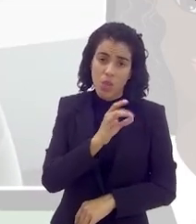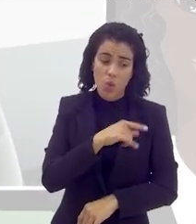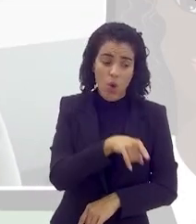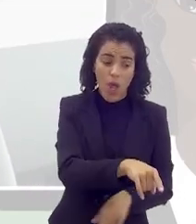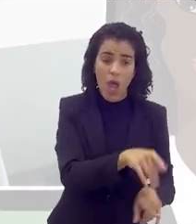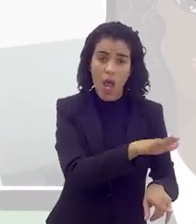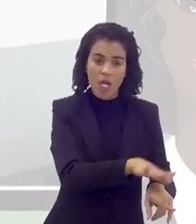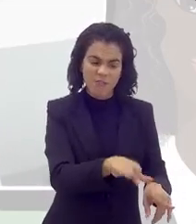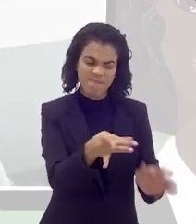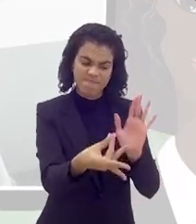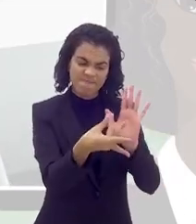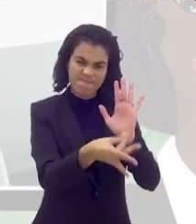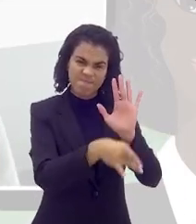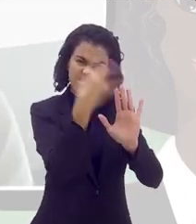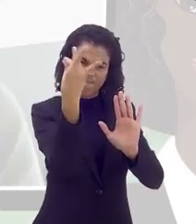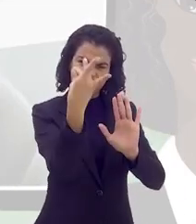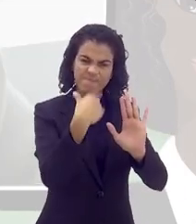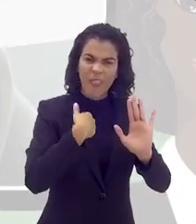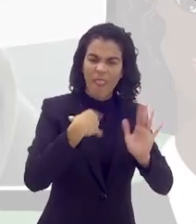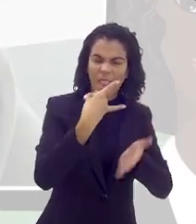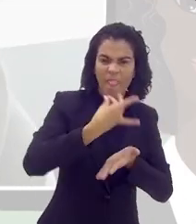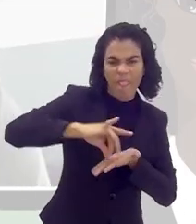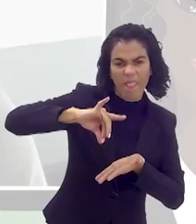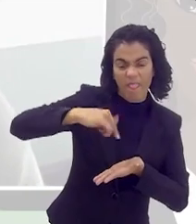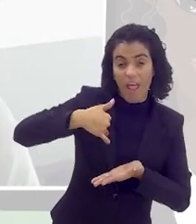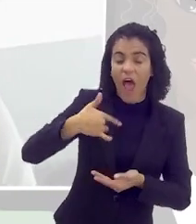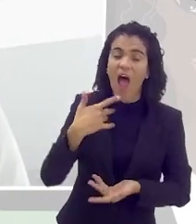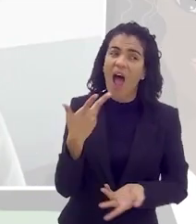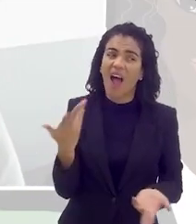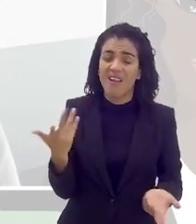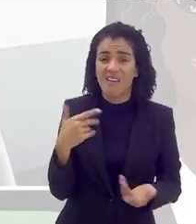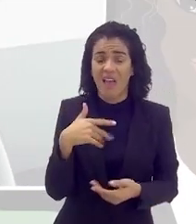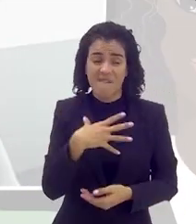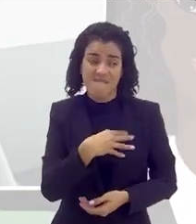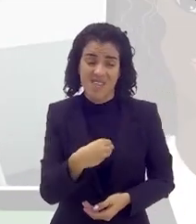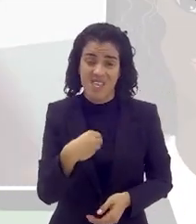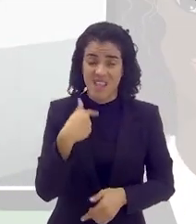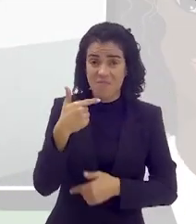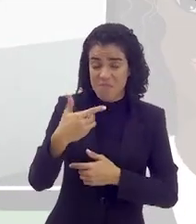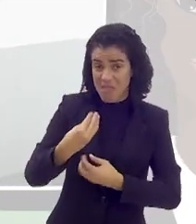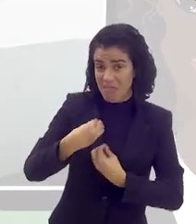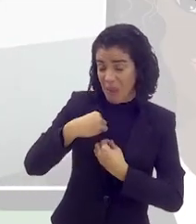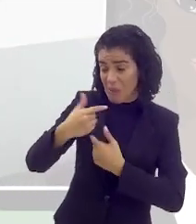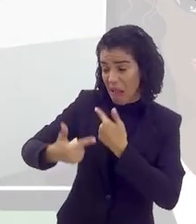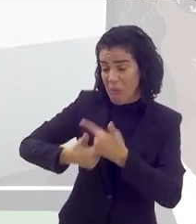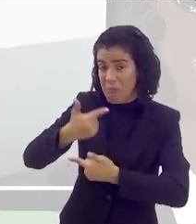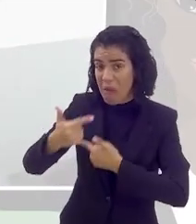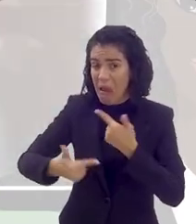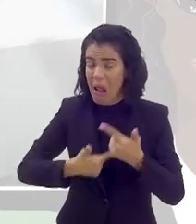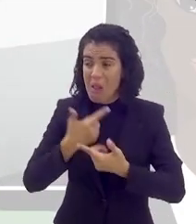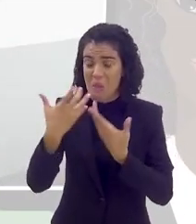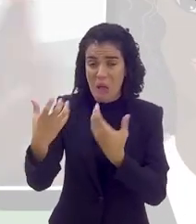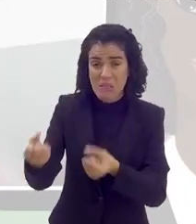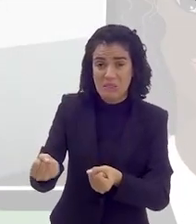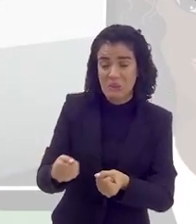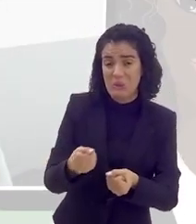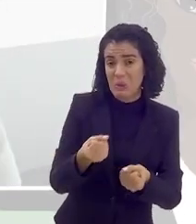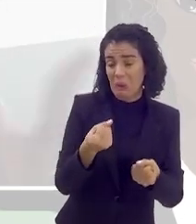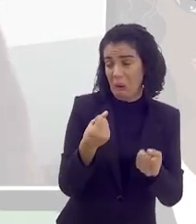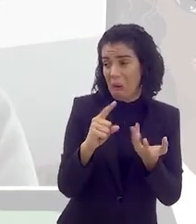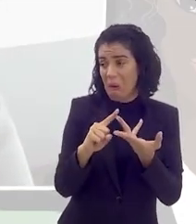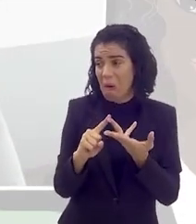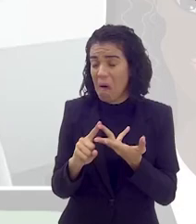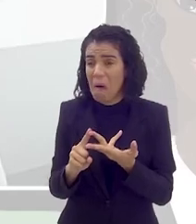criança deixar de me amar, não querer me aceitar. Essa fala de, ah, porque a minha filha deu trabalho, não aceitou a minha